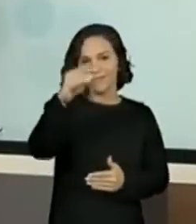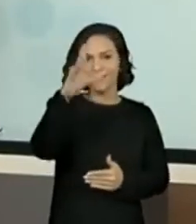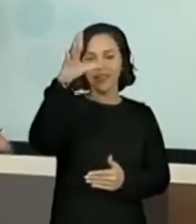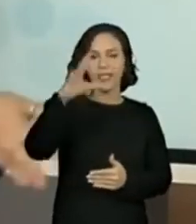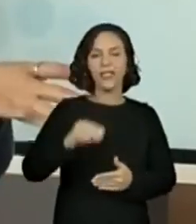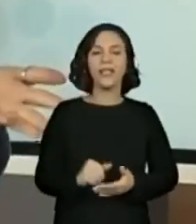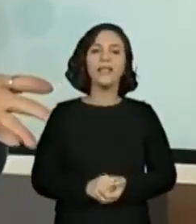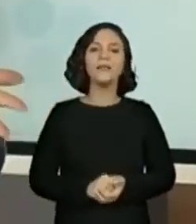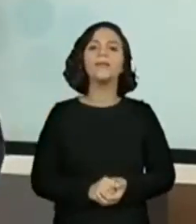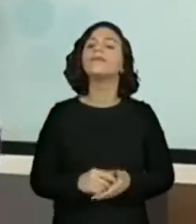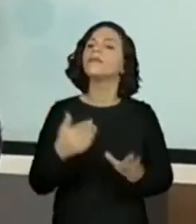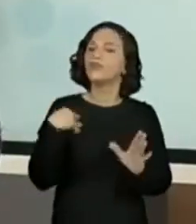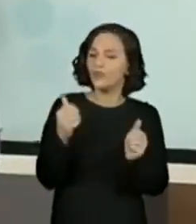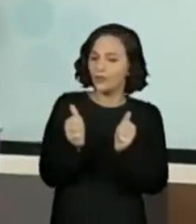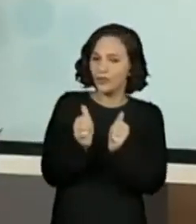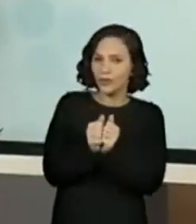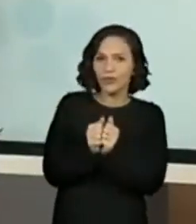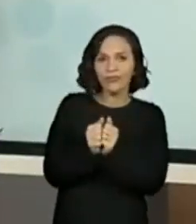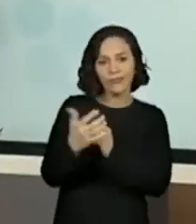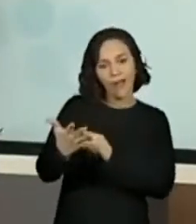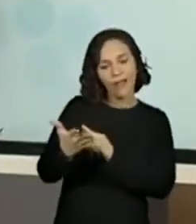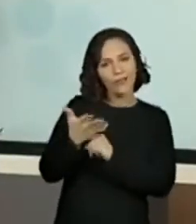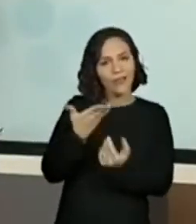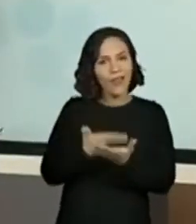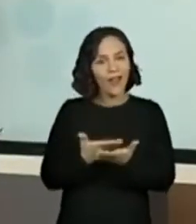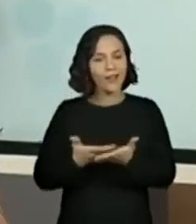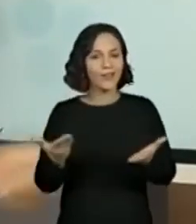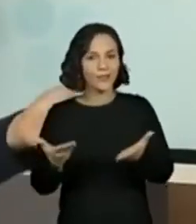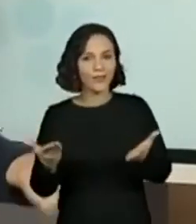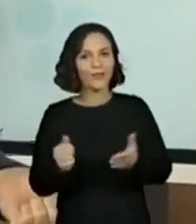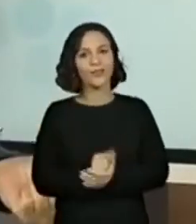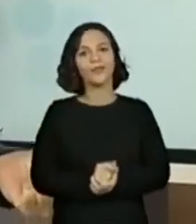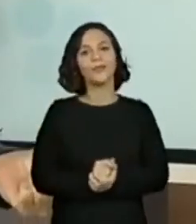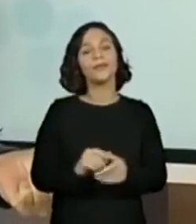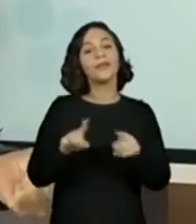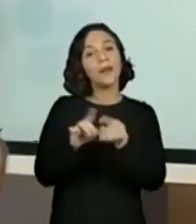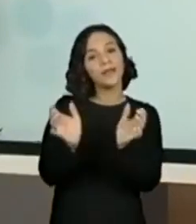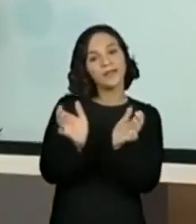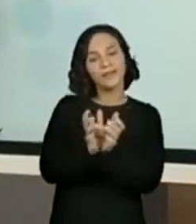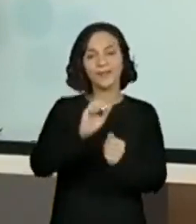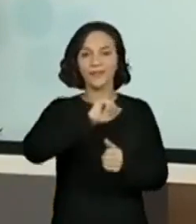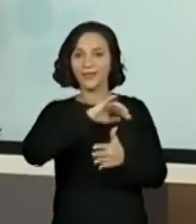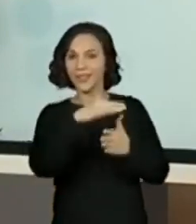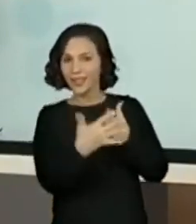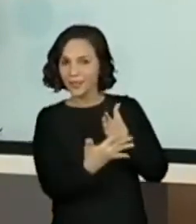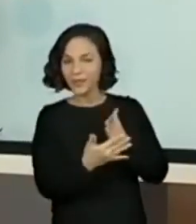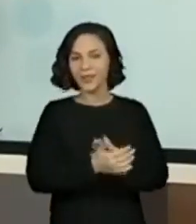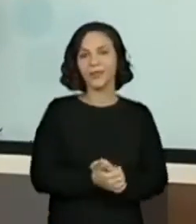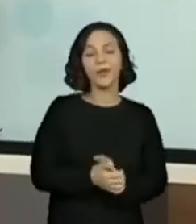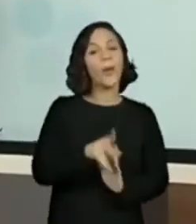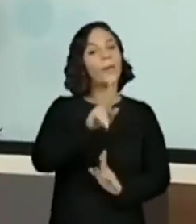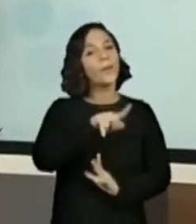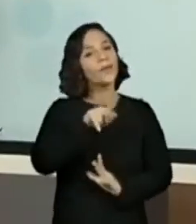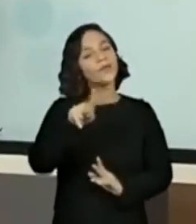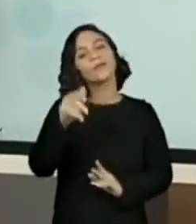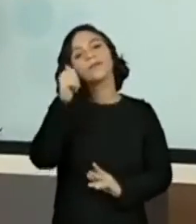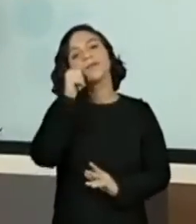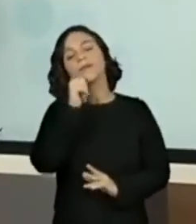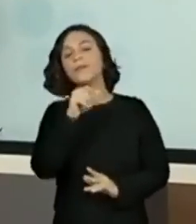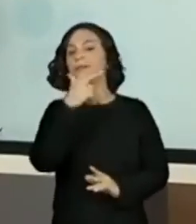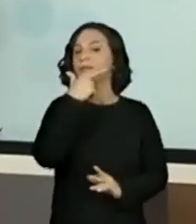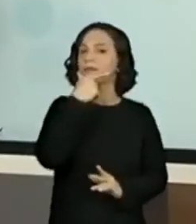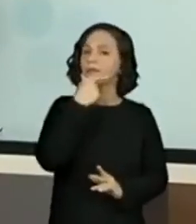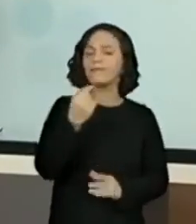que estão todos aqui comigo para nos ajudar nessa aula. Pessoal lá de Libras, professores, professoras,